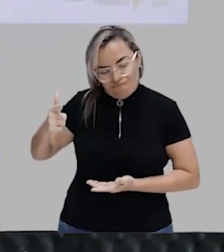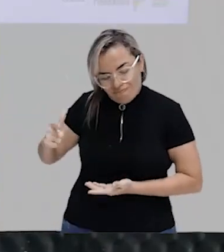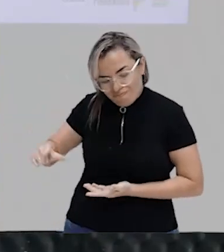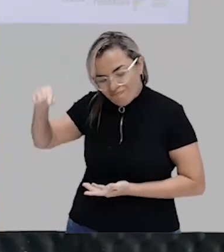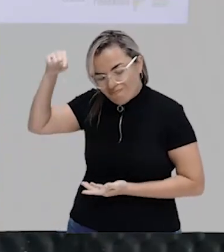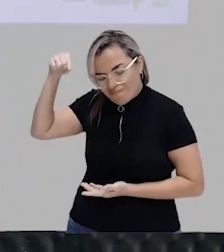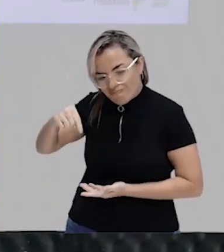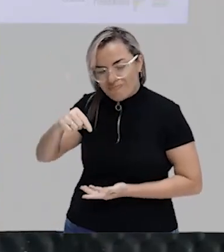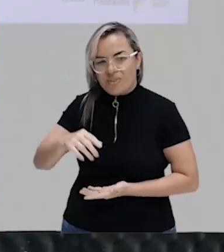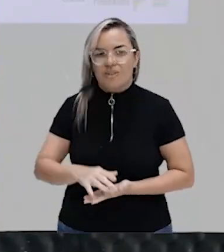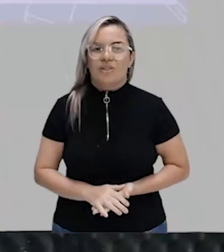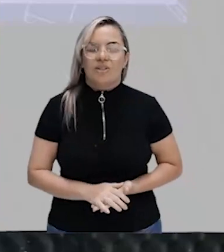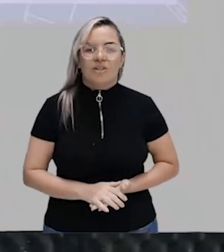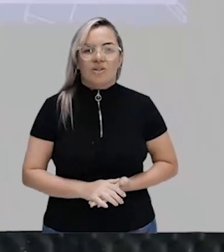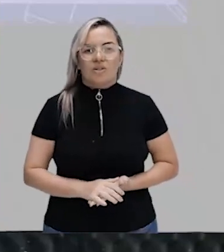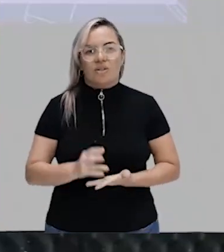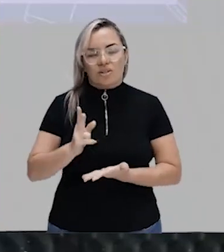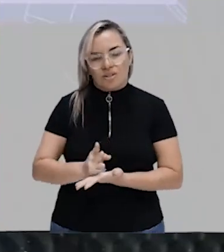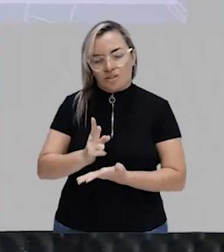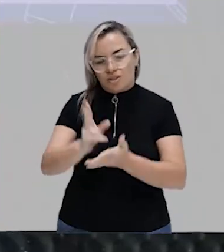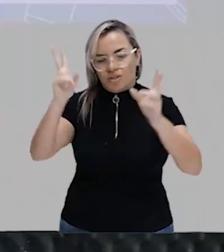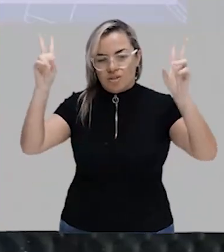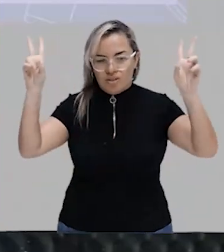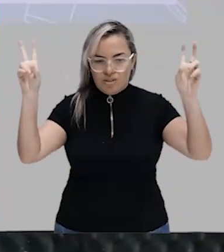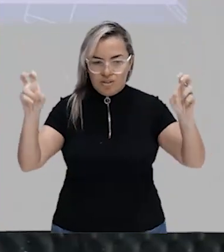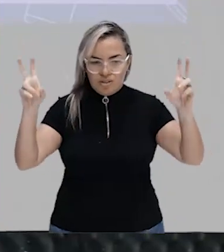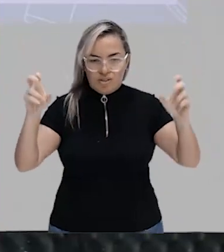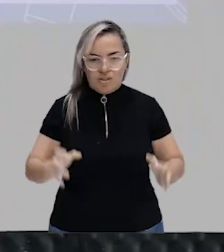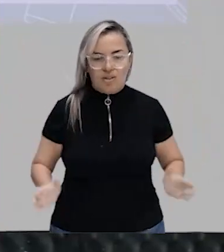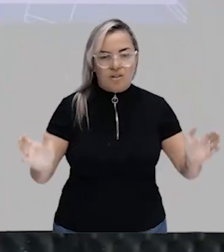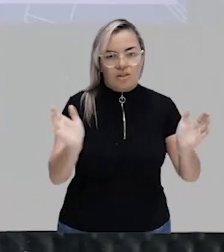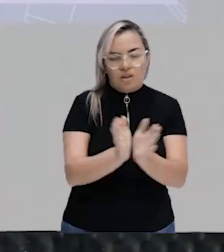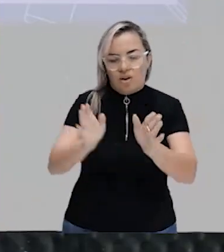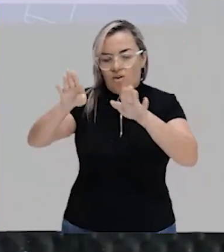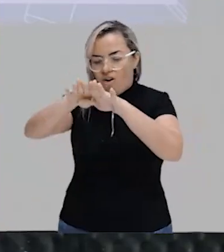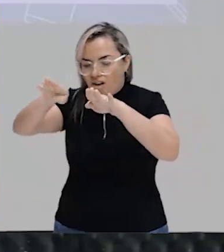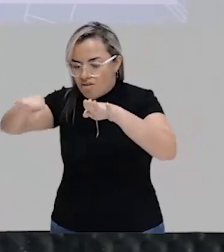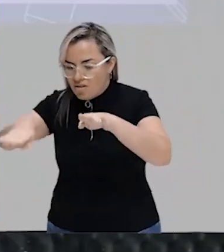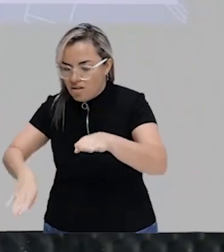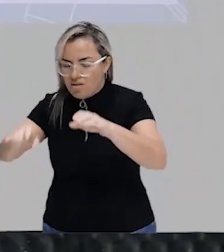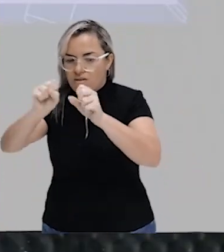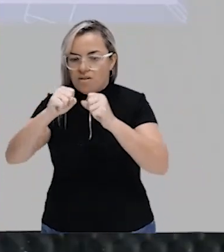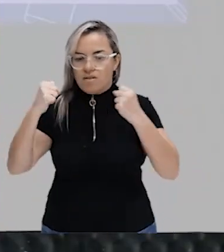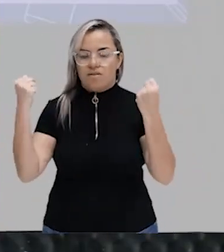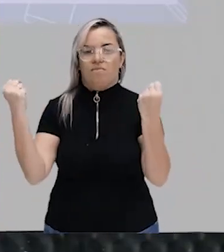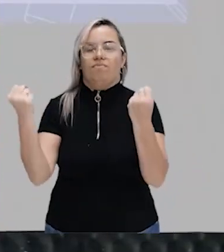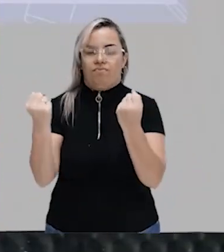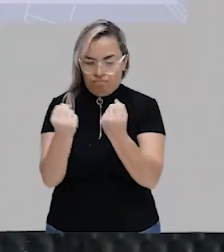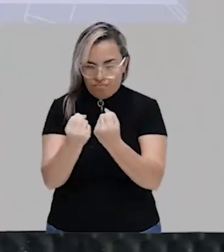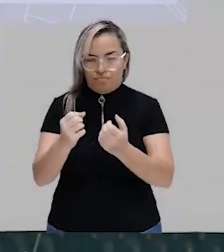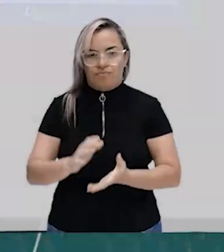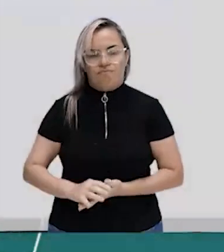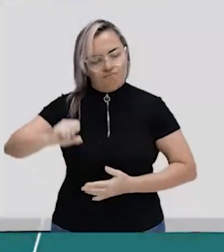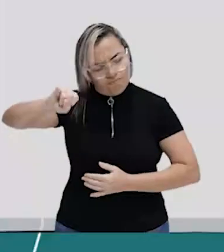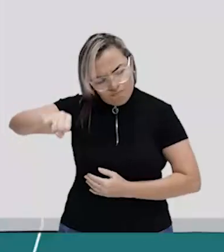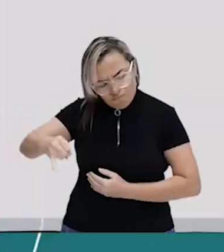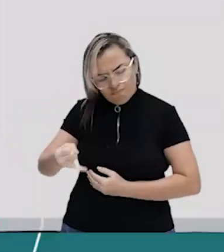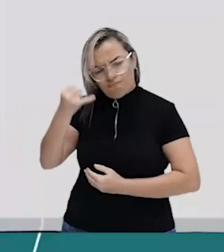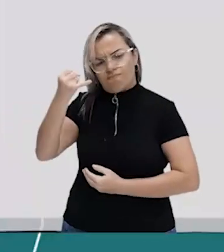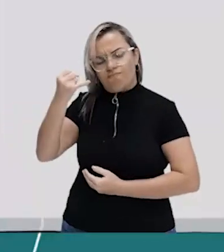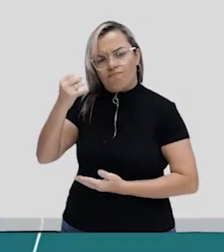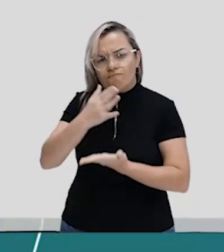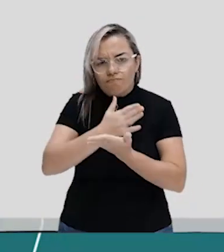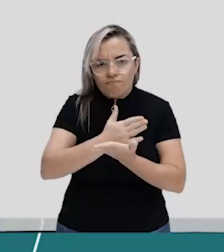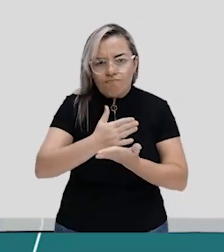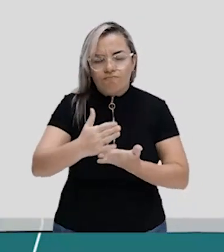dessa vez para a gente tratar do seguinte assunto, hein? Classes e desigualdades sociais. Então aproveita aí esse